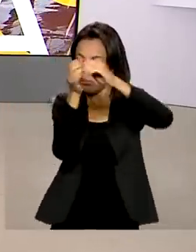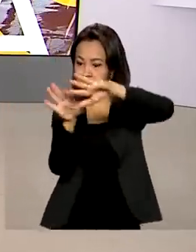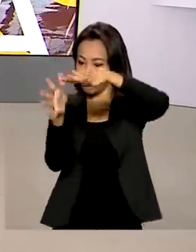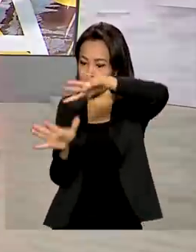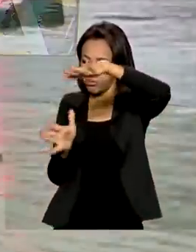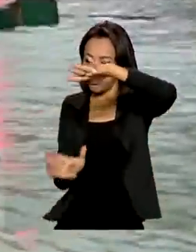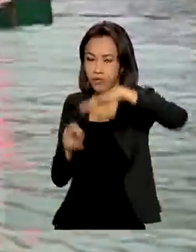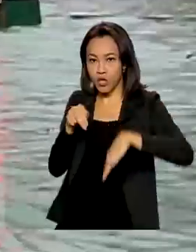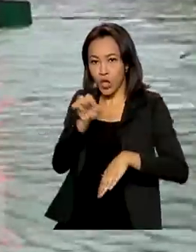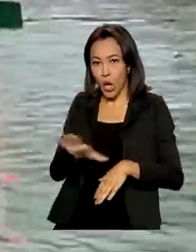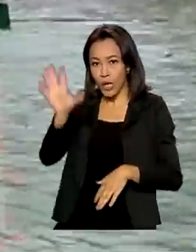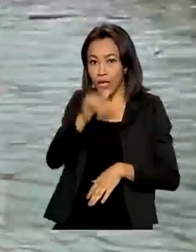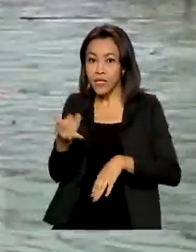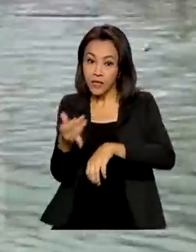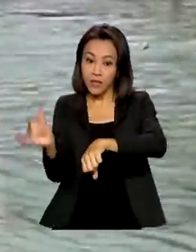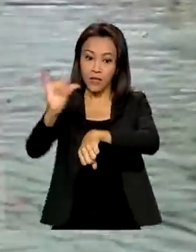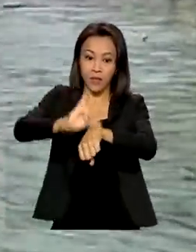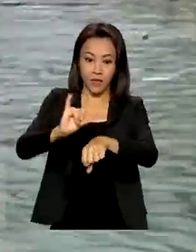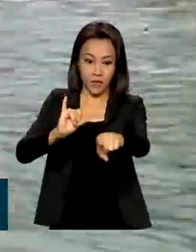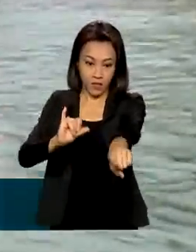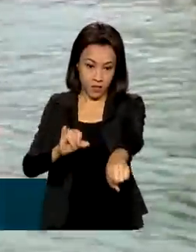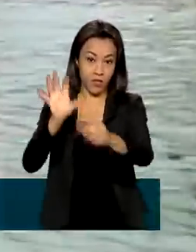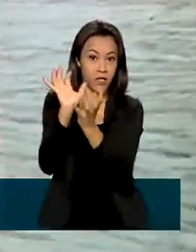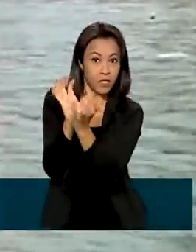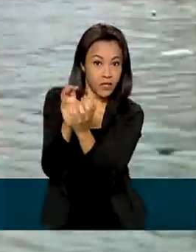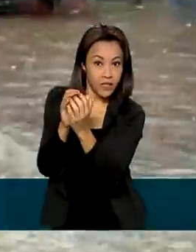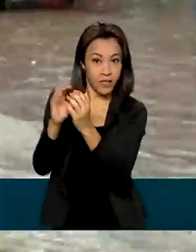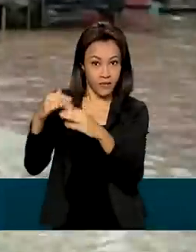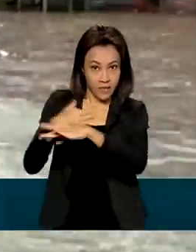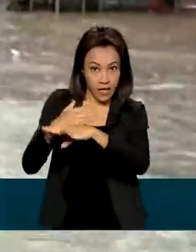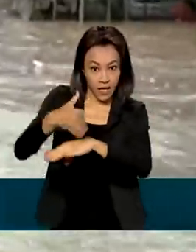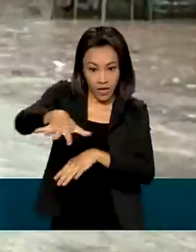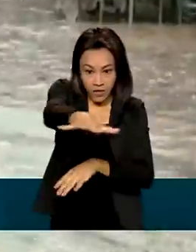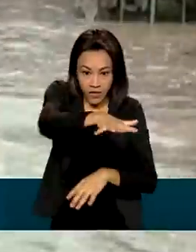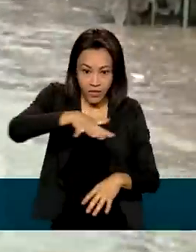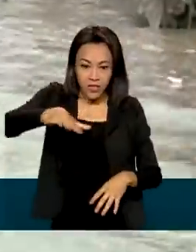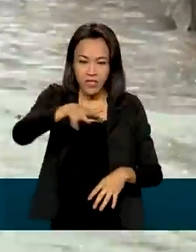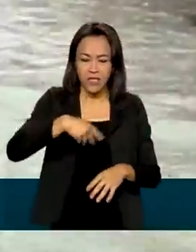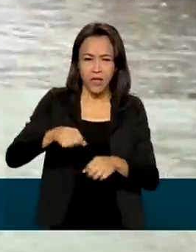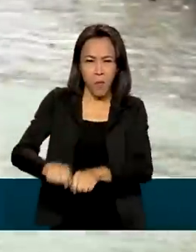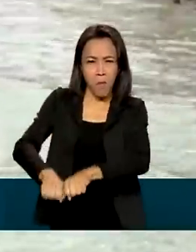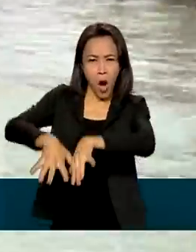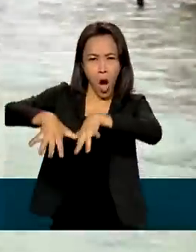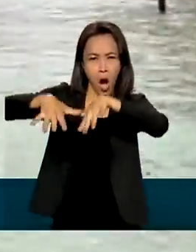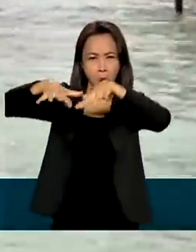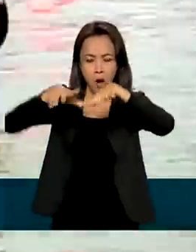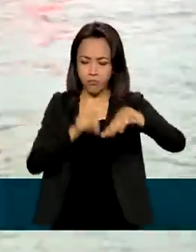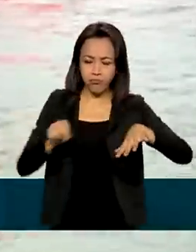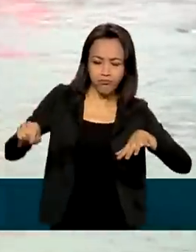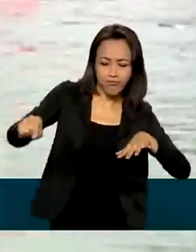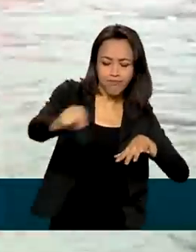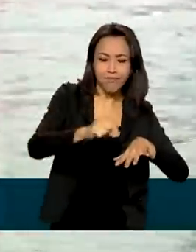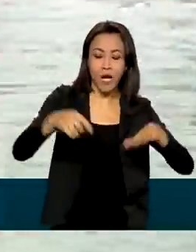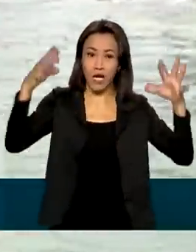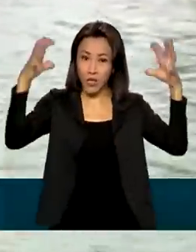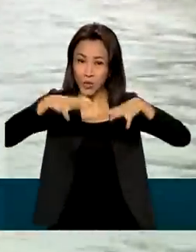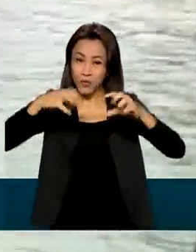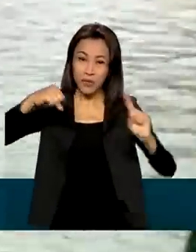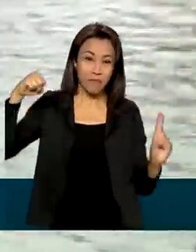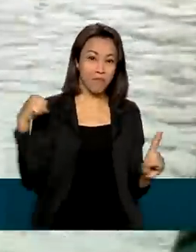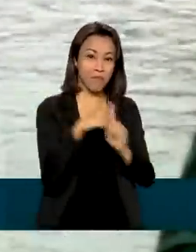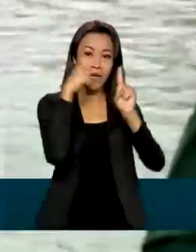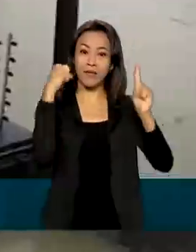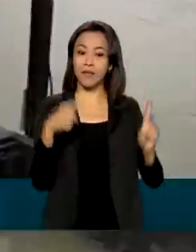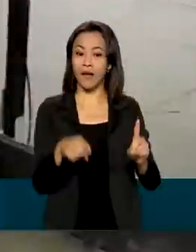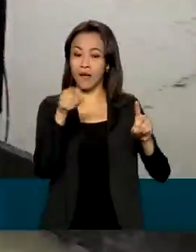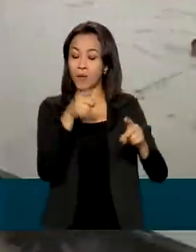A cidade de Olinda, na região metropolitana de Recife, registra alagamentos em vários pontos. As chuvas impactaram o funcionamento